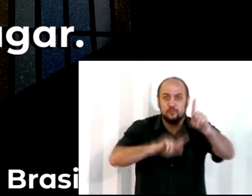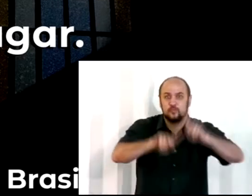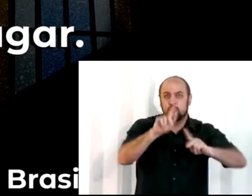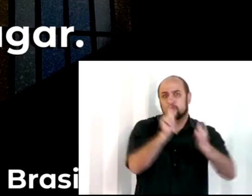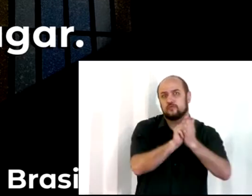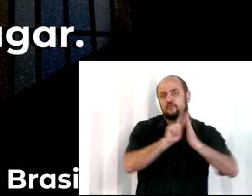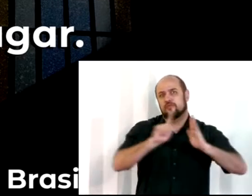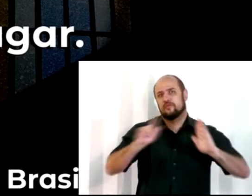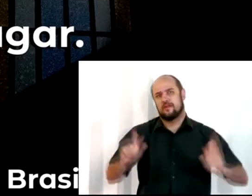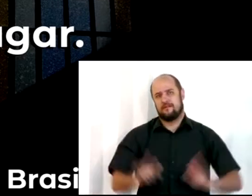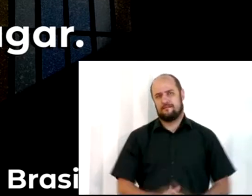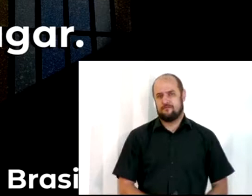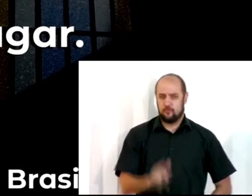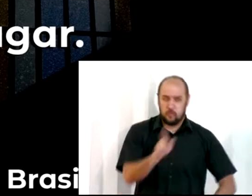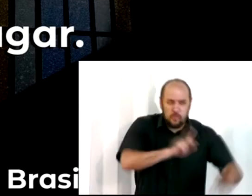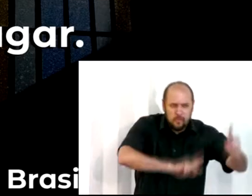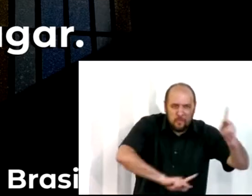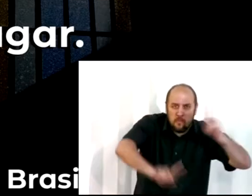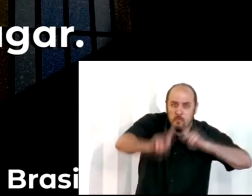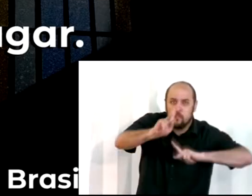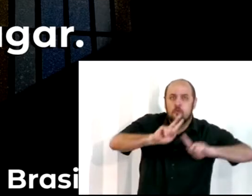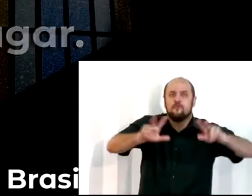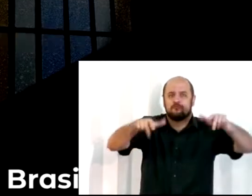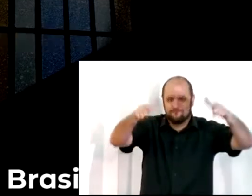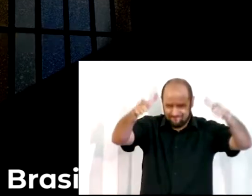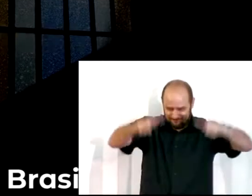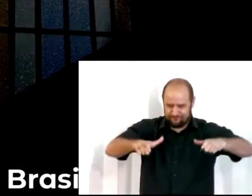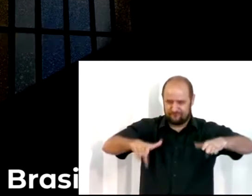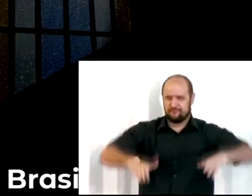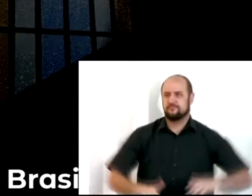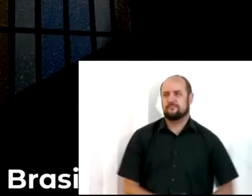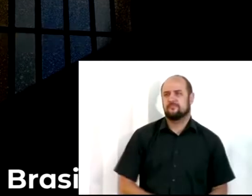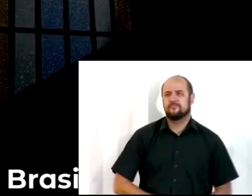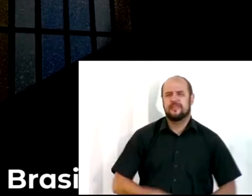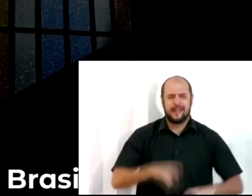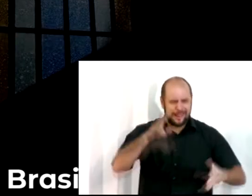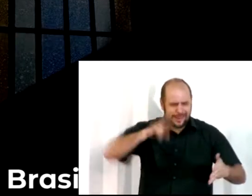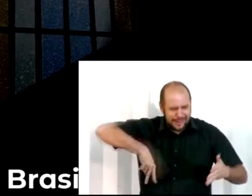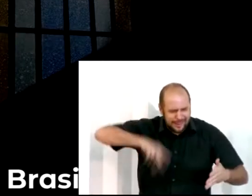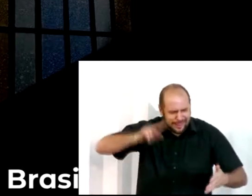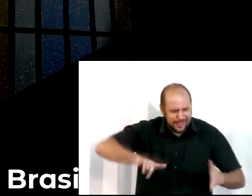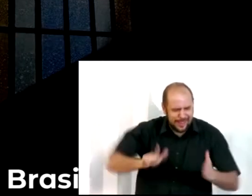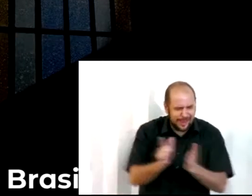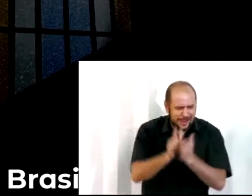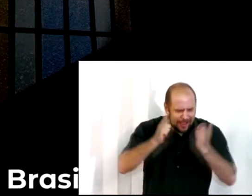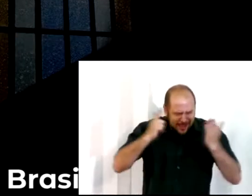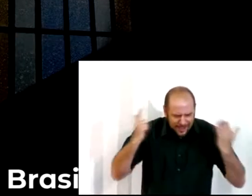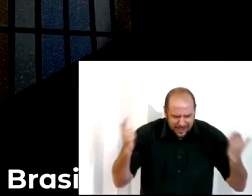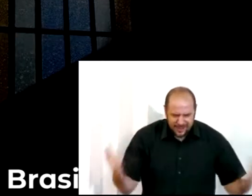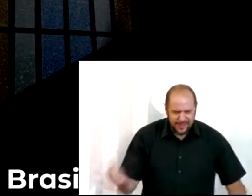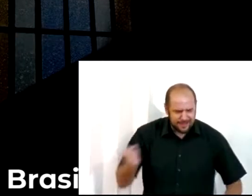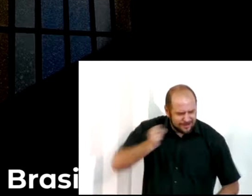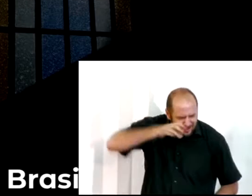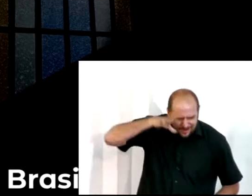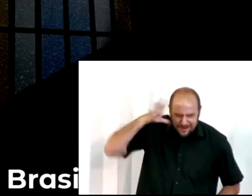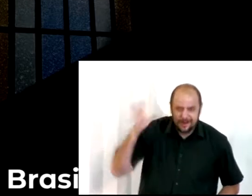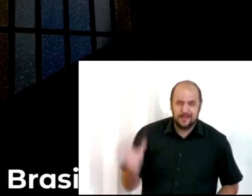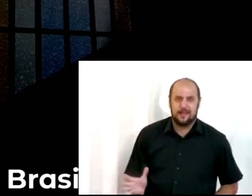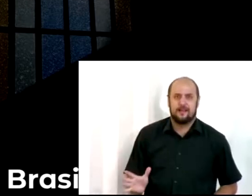E o povo estava no seu lugar. Leram no livro, na lei de Deus, claramente,